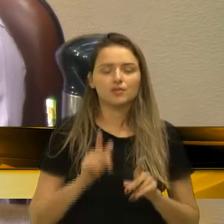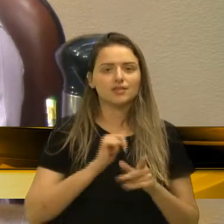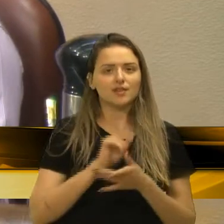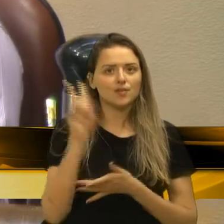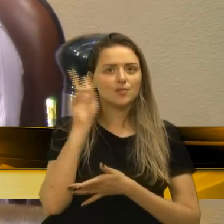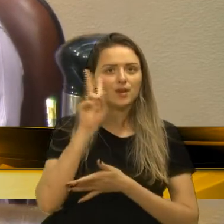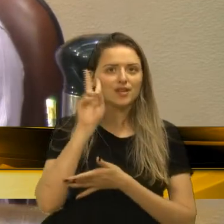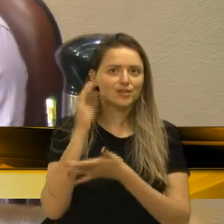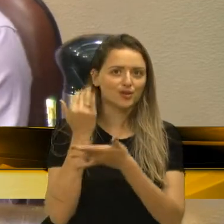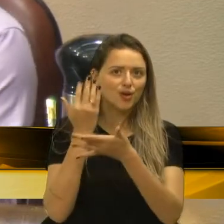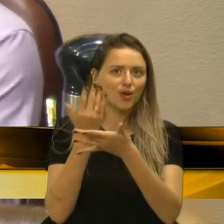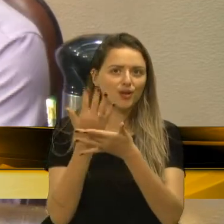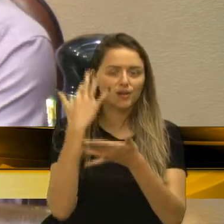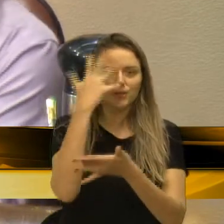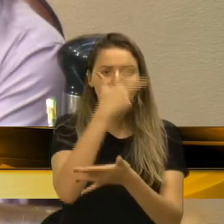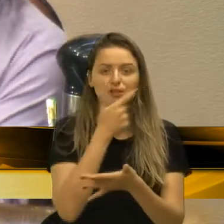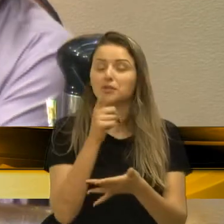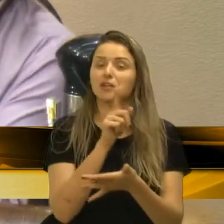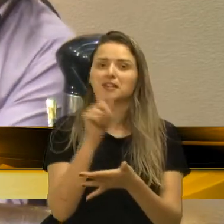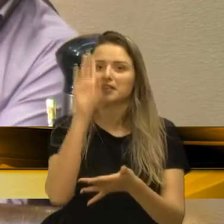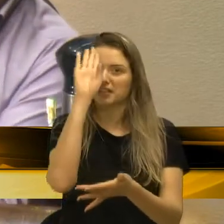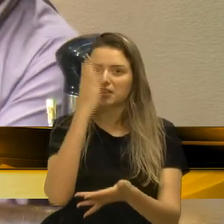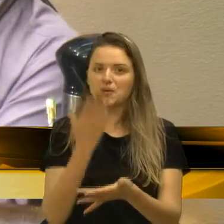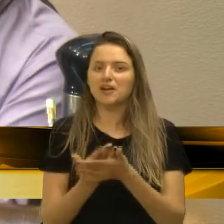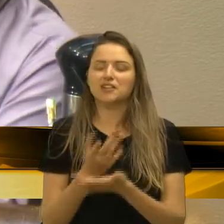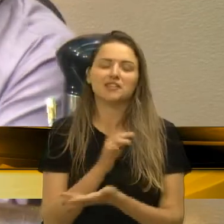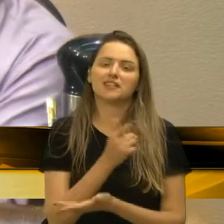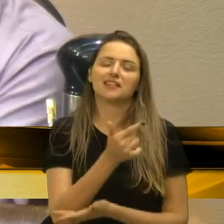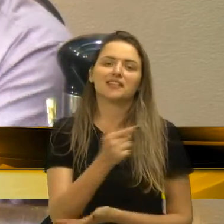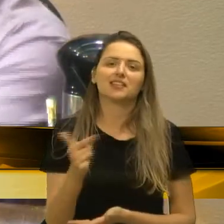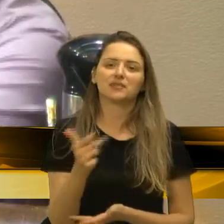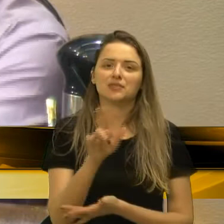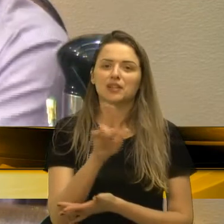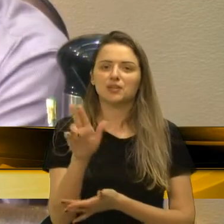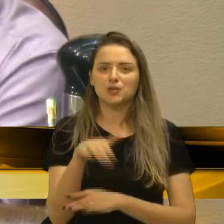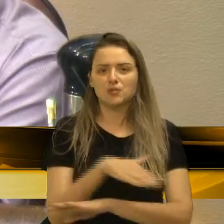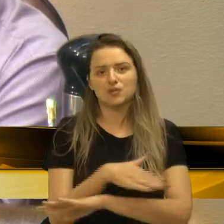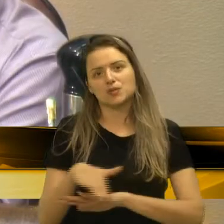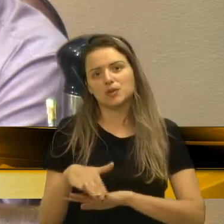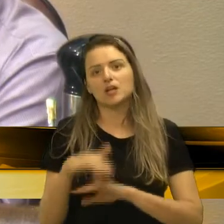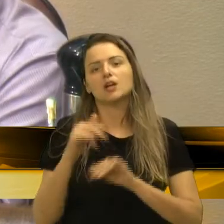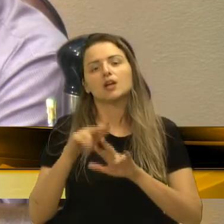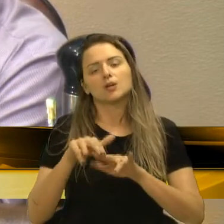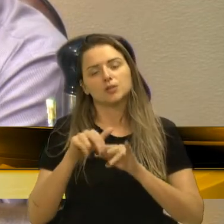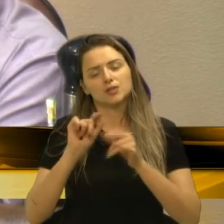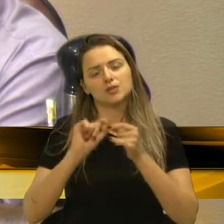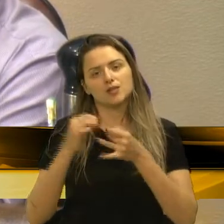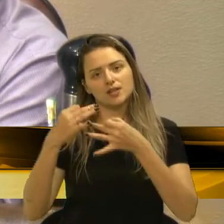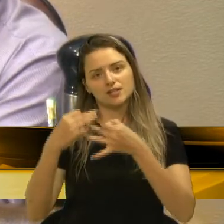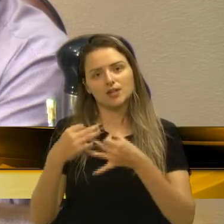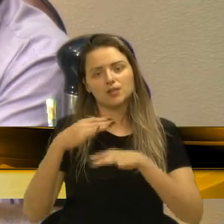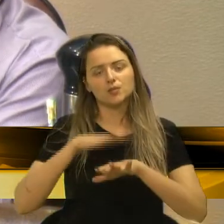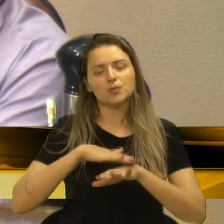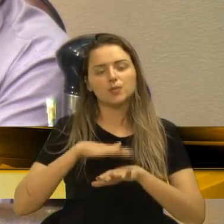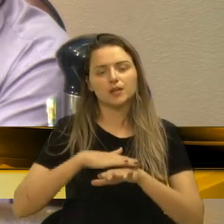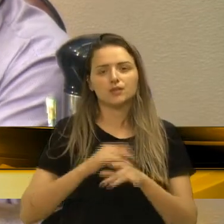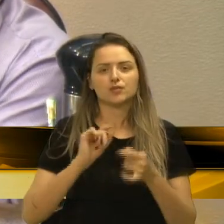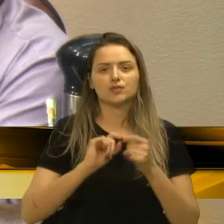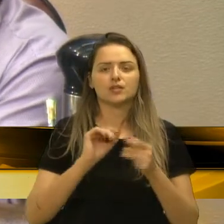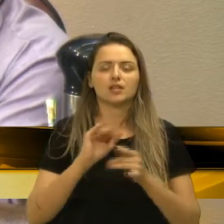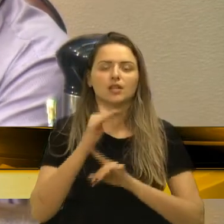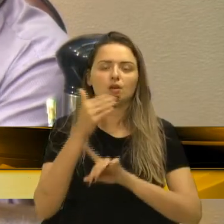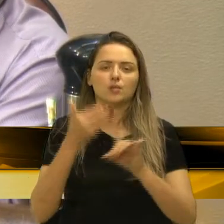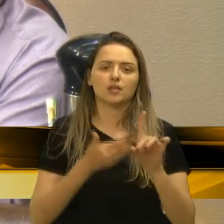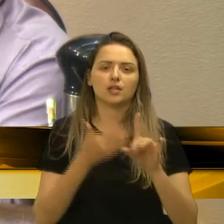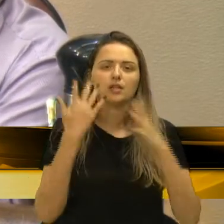que, às vezes, a gente nem acredita que já não tenha um nome de rua. Então, se faz justiça nesse momento. Parabéns, vereador